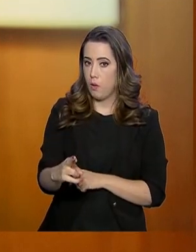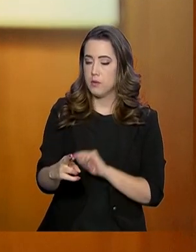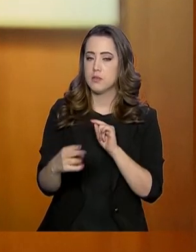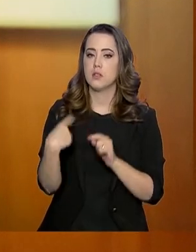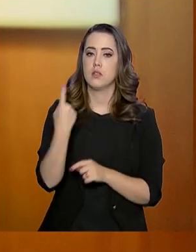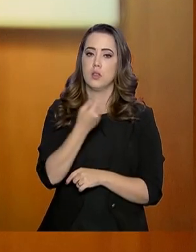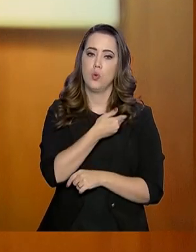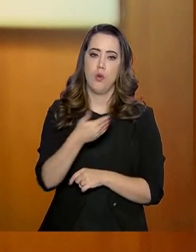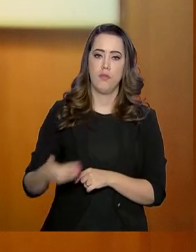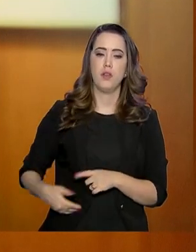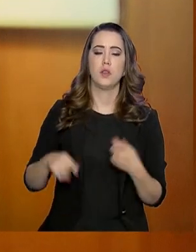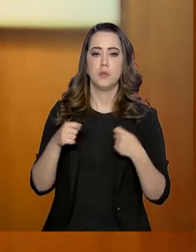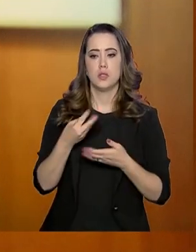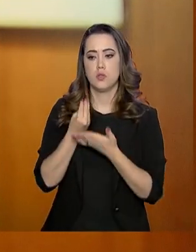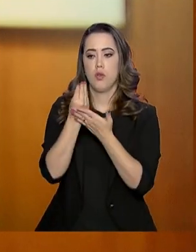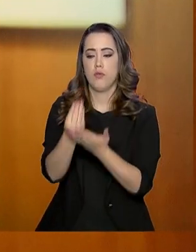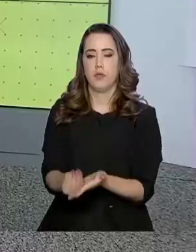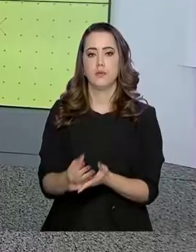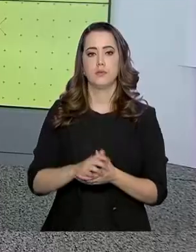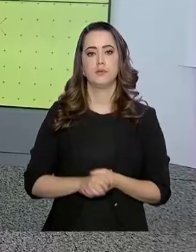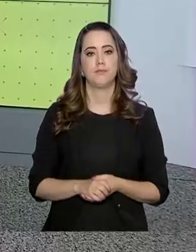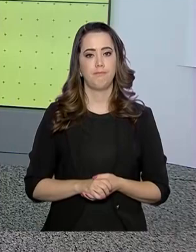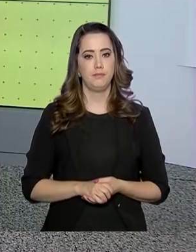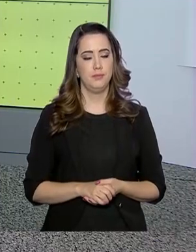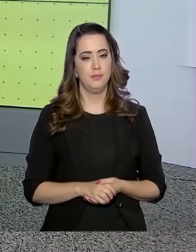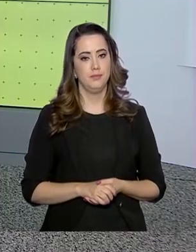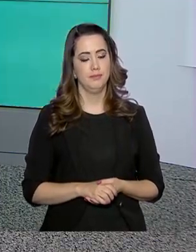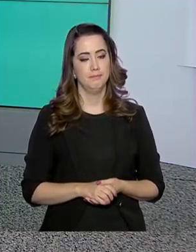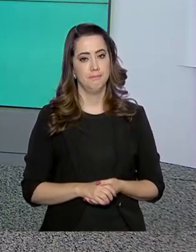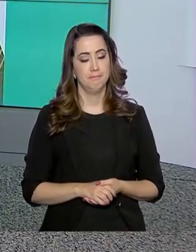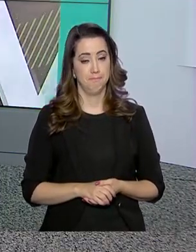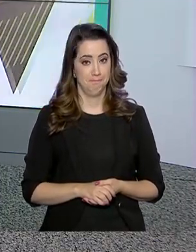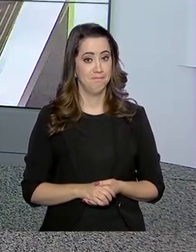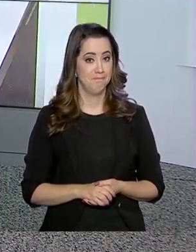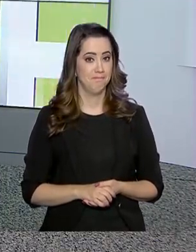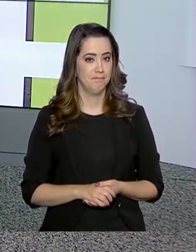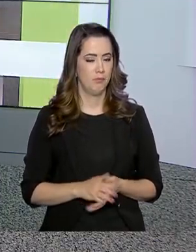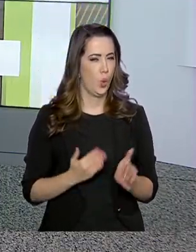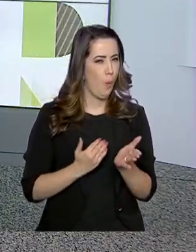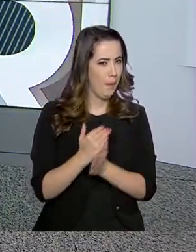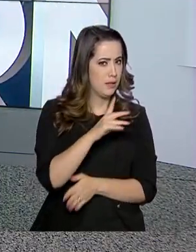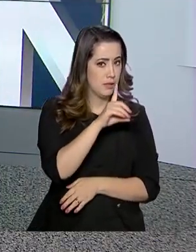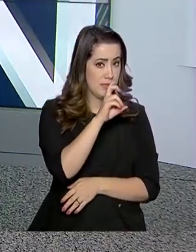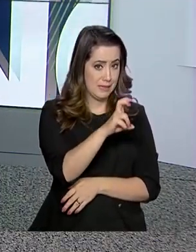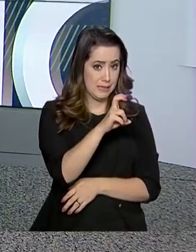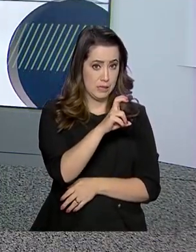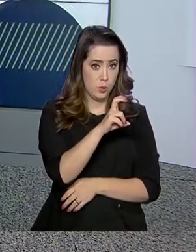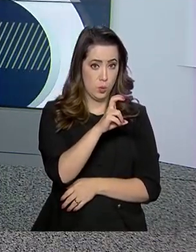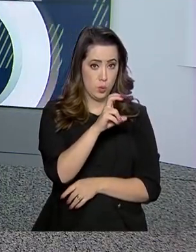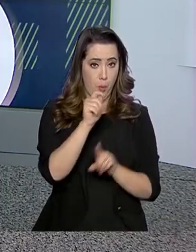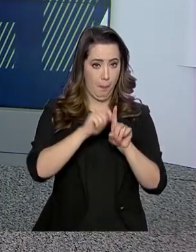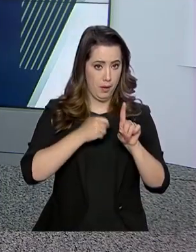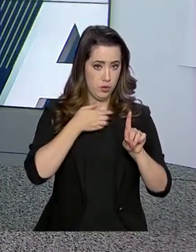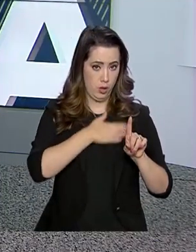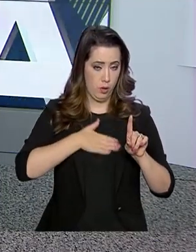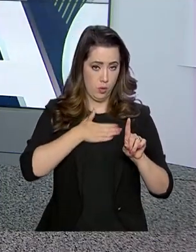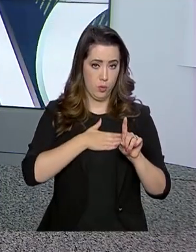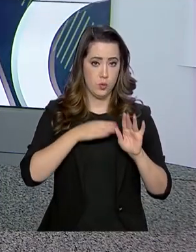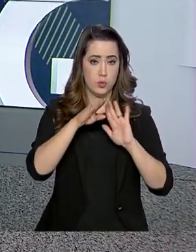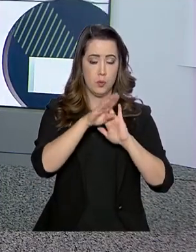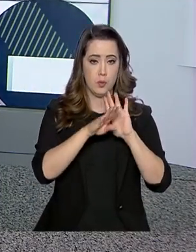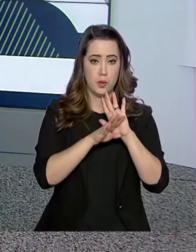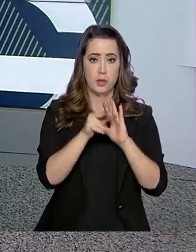ao cidadão toda vez que recebe essa demanda. A partir do dia 5 de agosto, o programa Universidade para Todos,